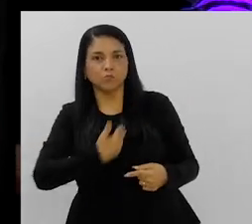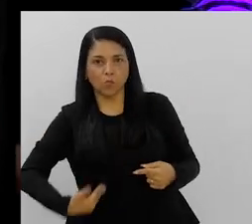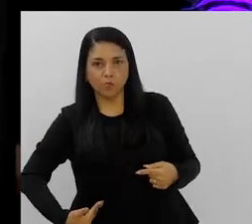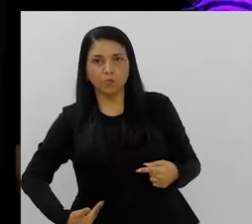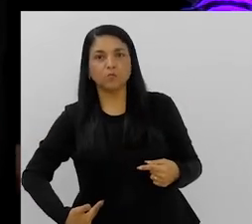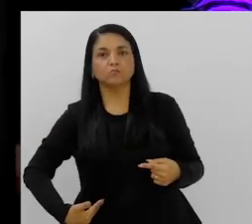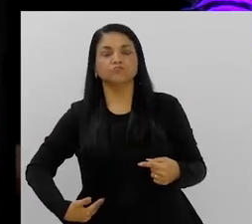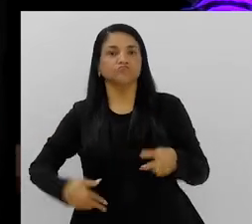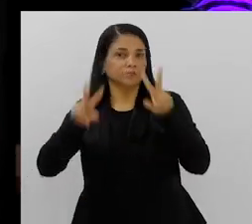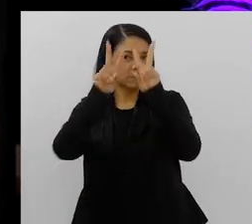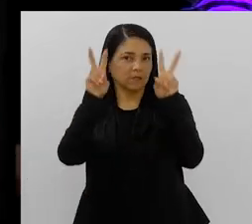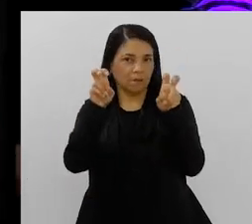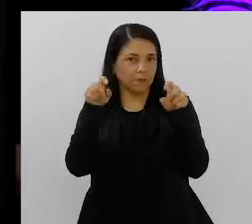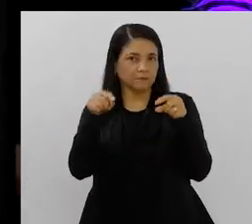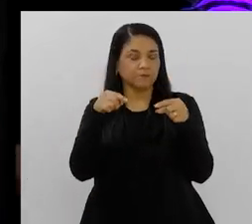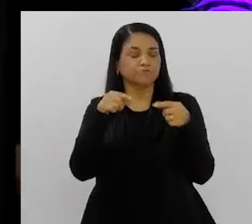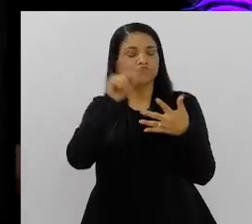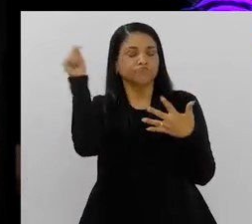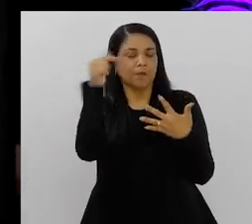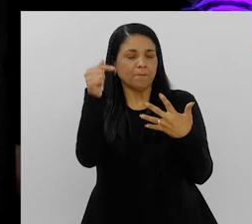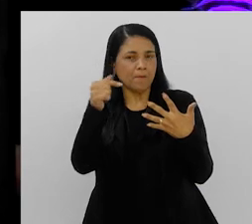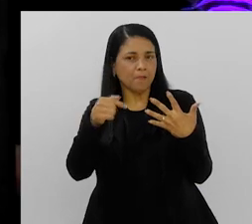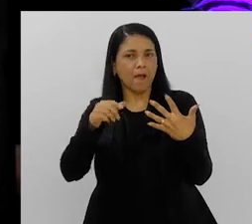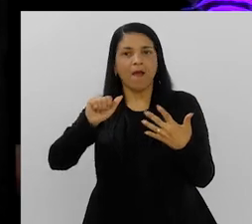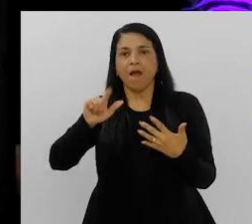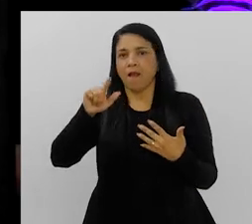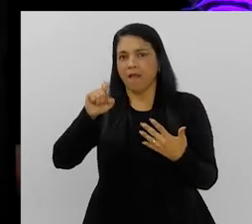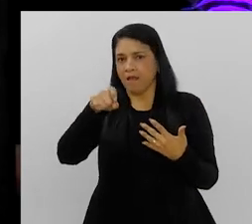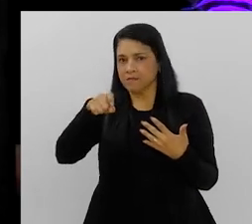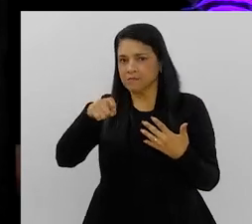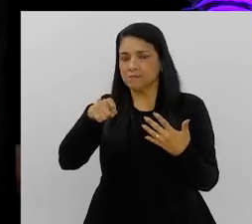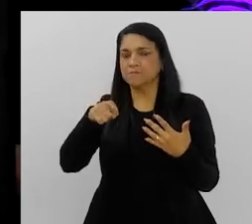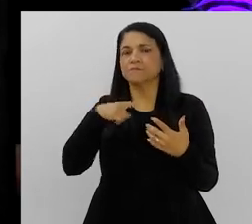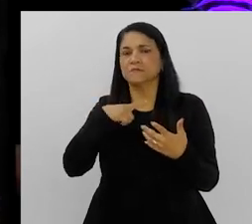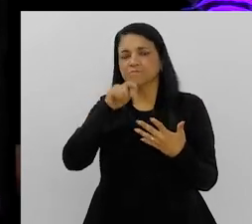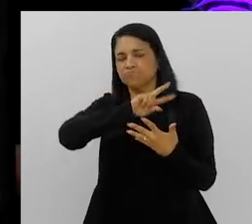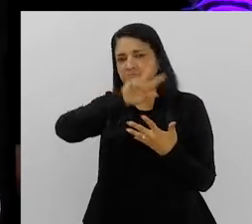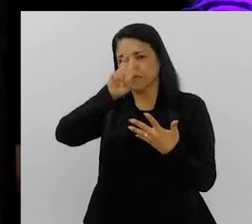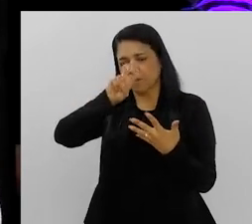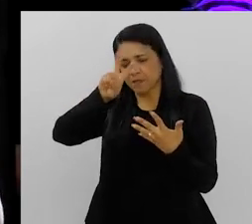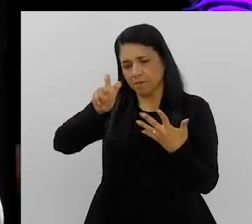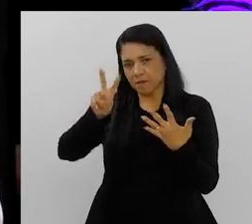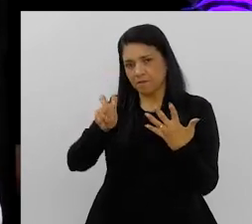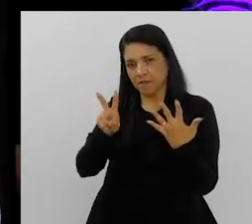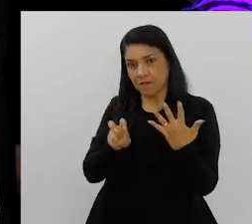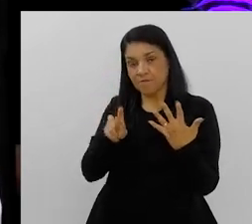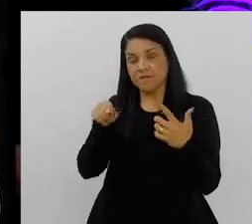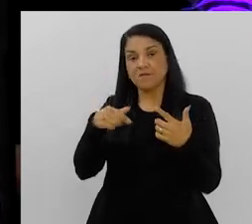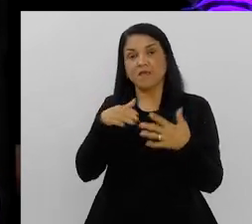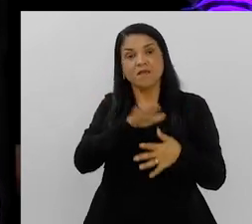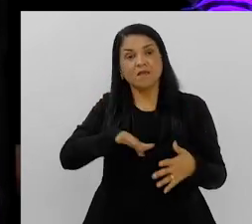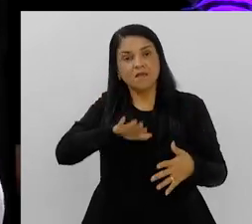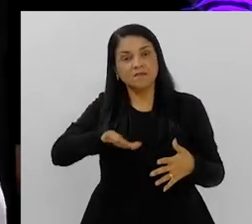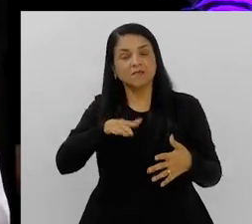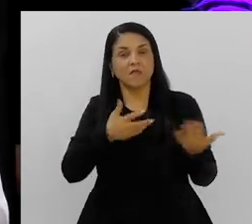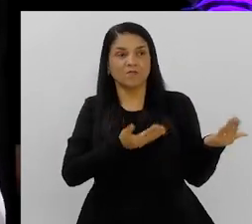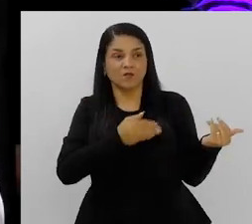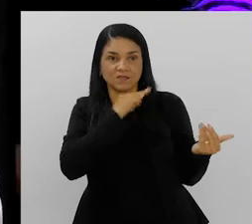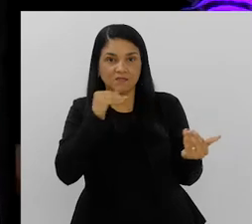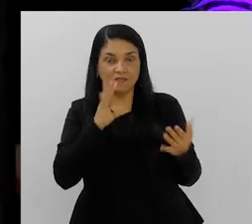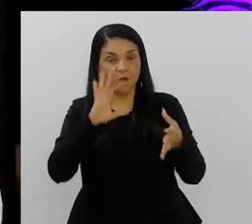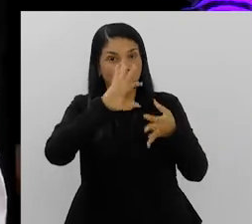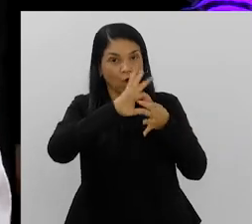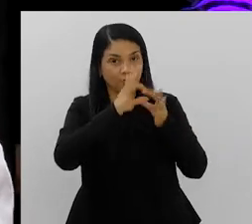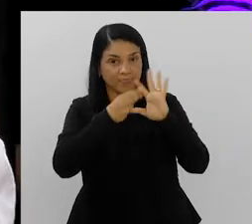Eu acho que a Alex trouxe várias questões também a serem debatidas, né? Para criança e adolescente. aí, dentro desse